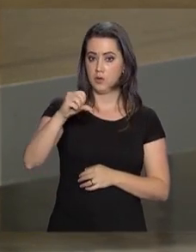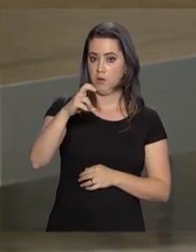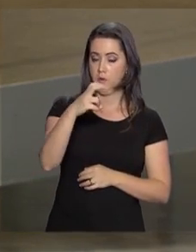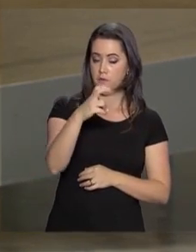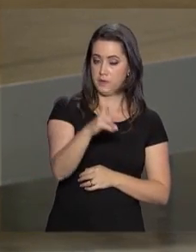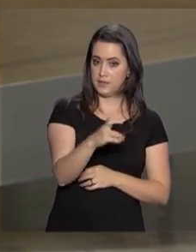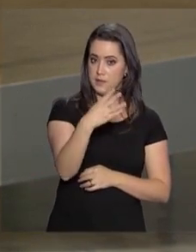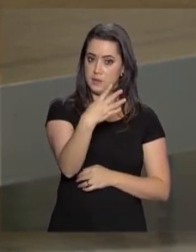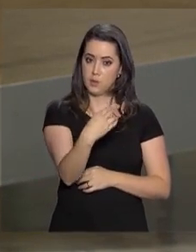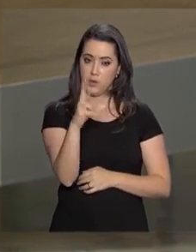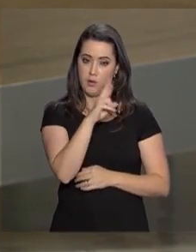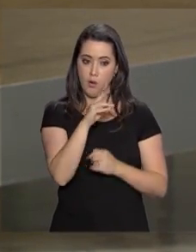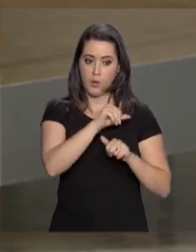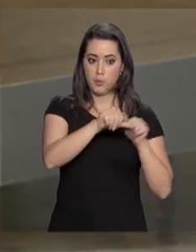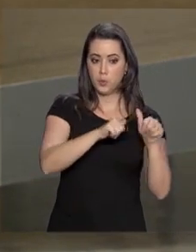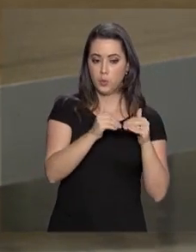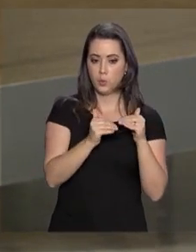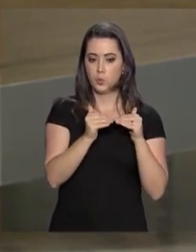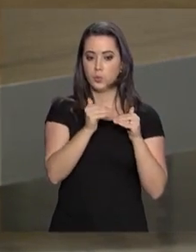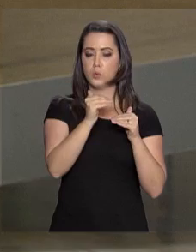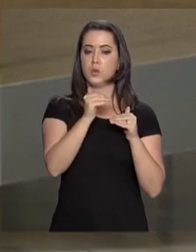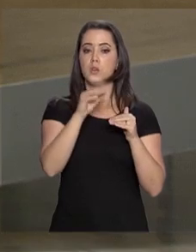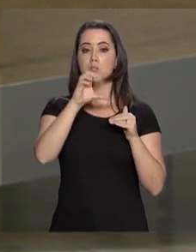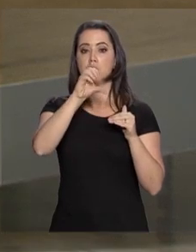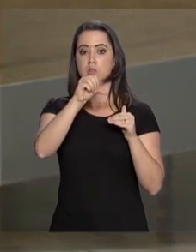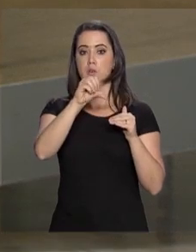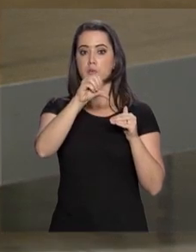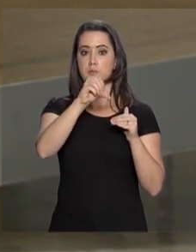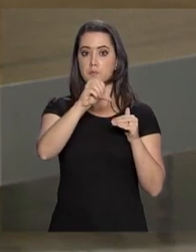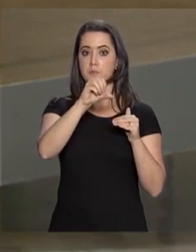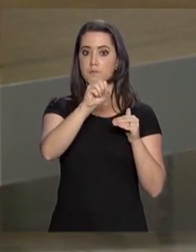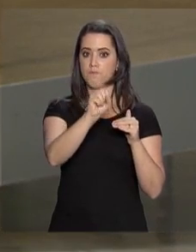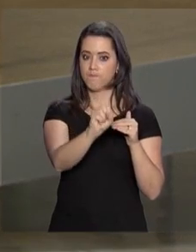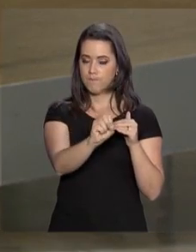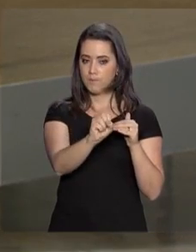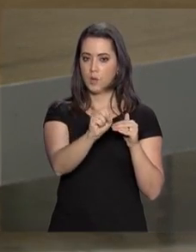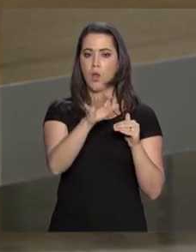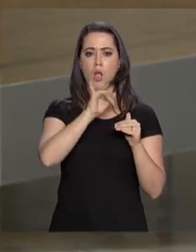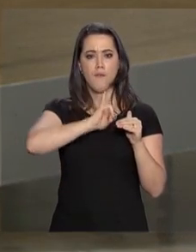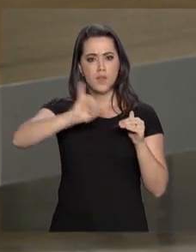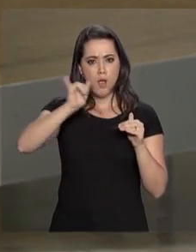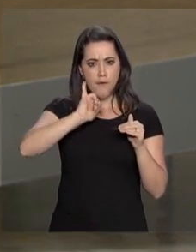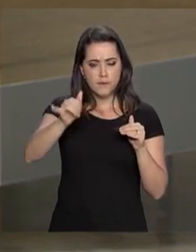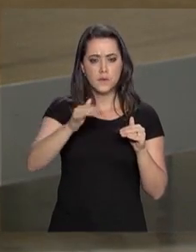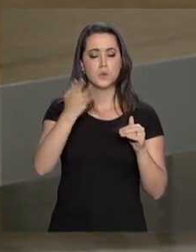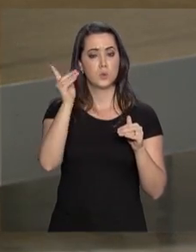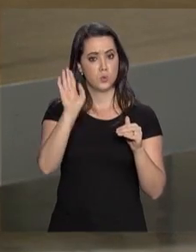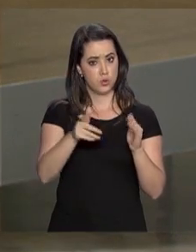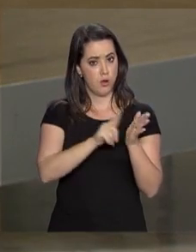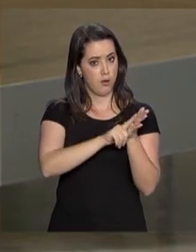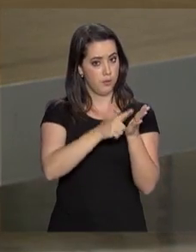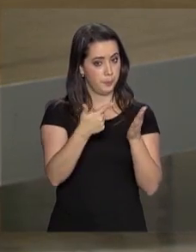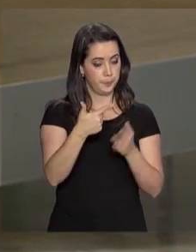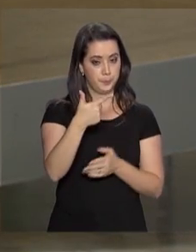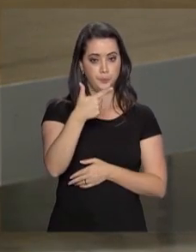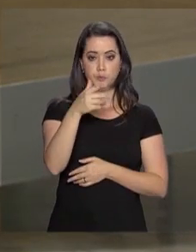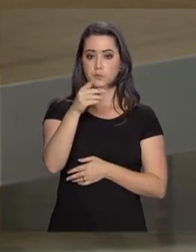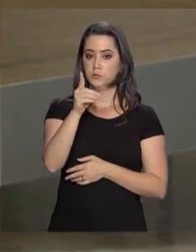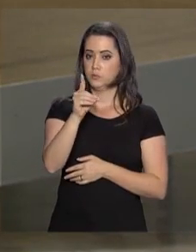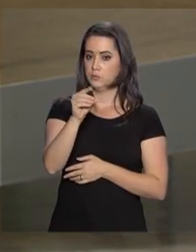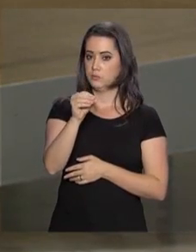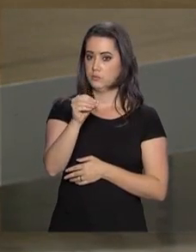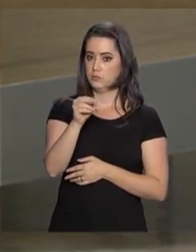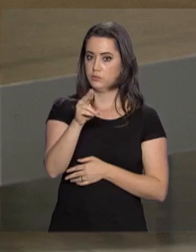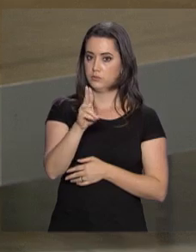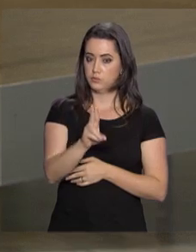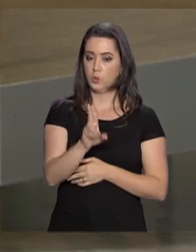,00 para R$ 998,00. Essa medida foi publicada na edição extra do Diário Oficial da